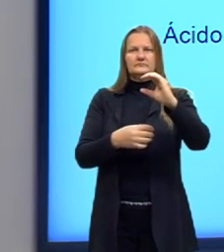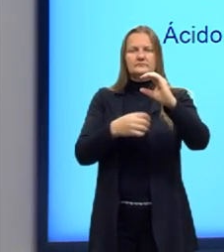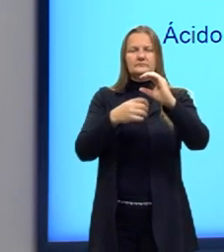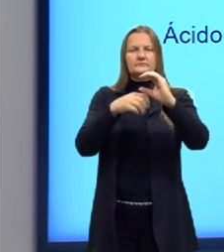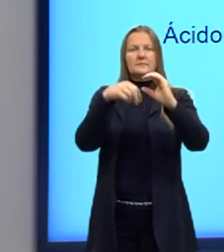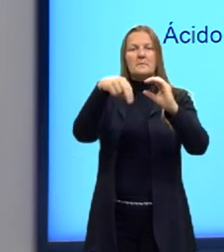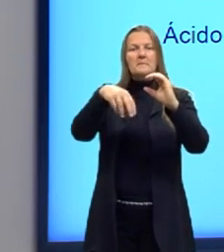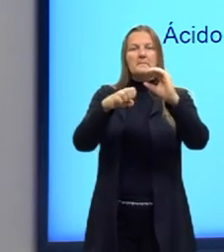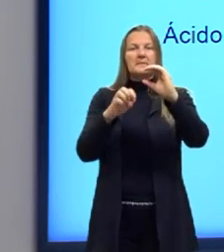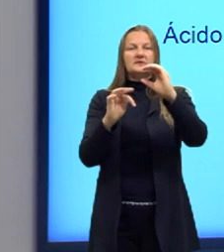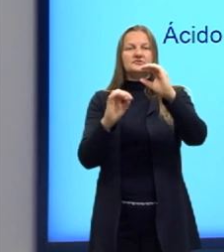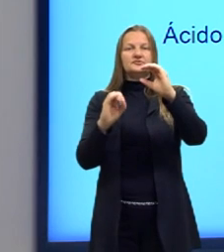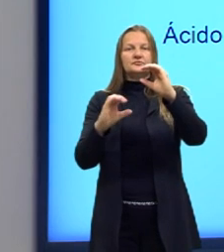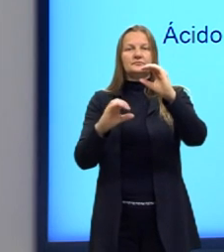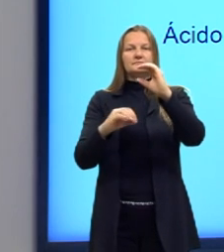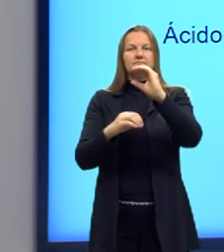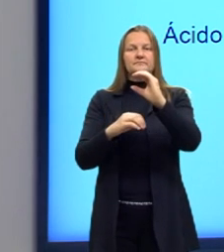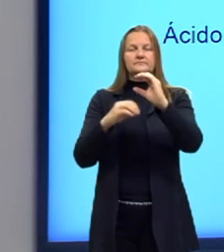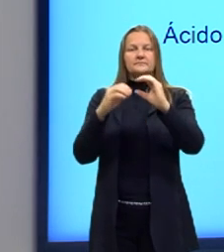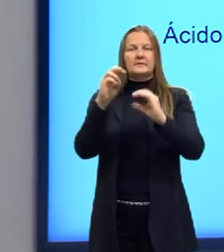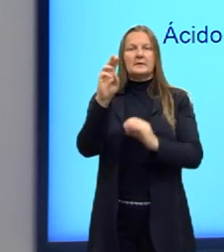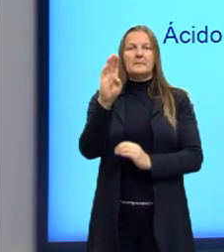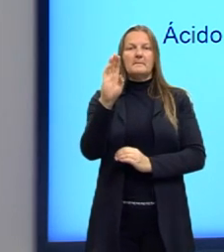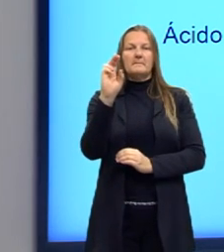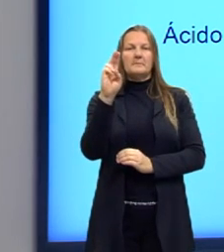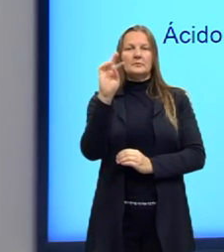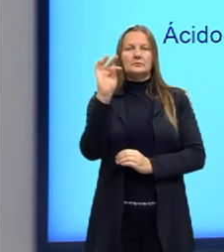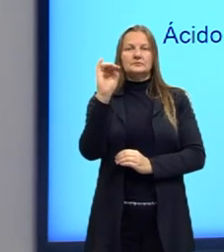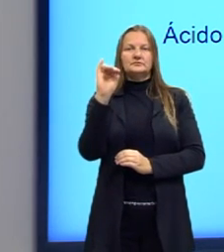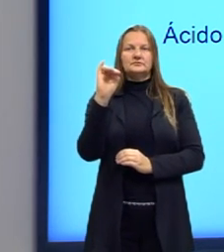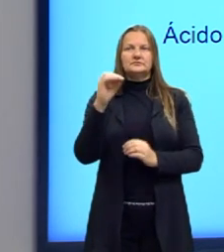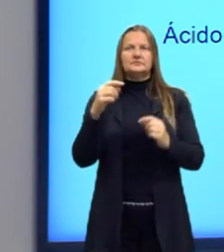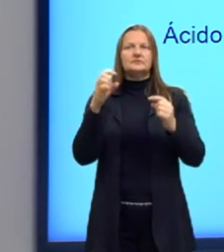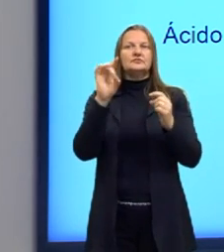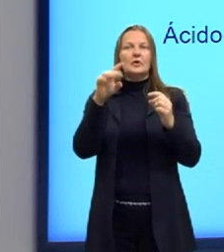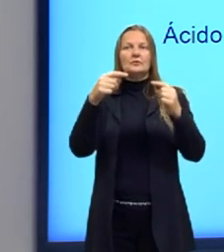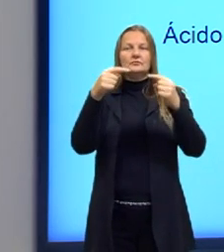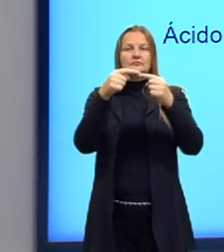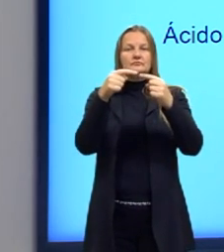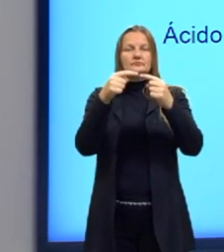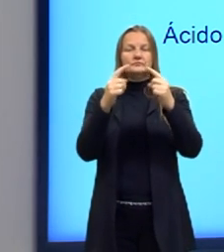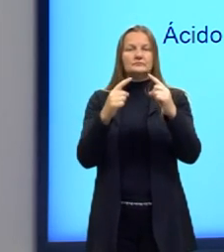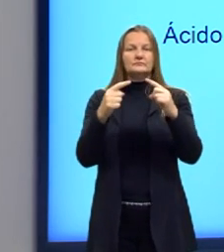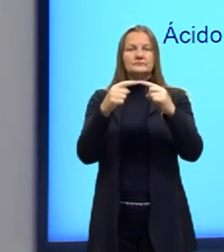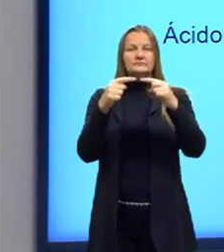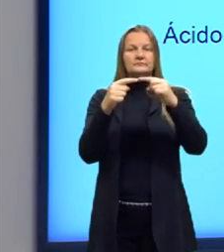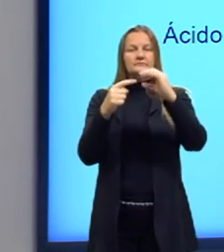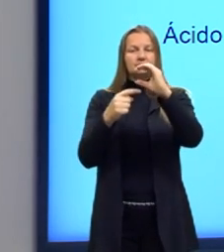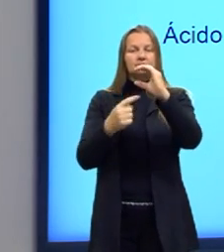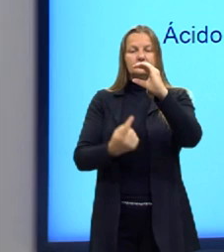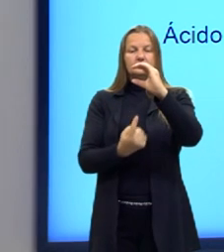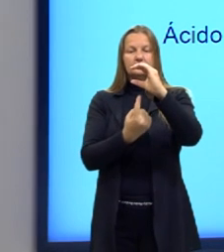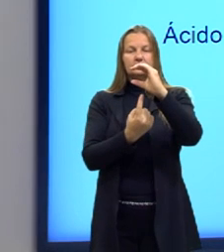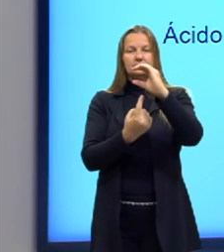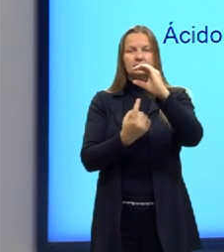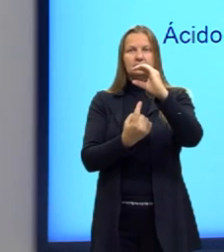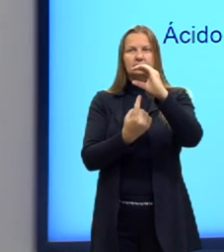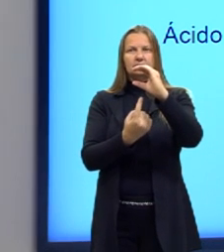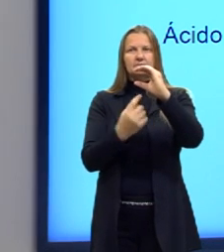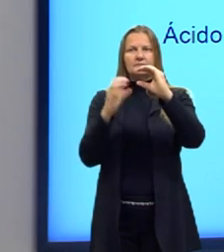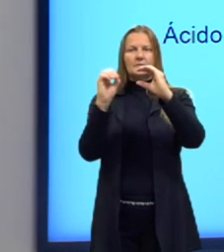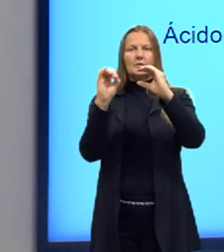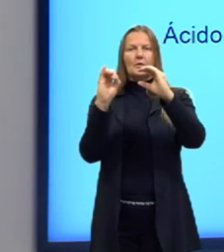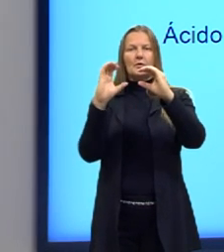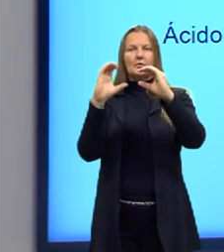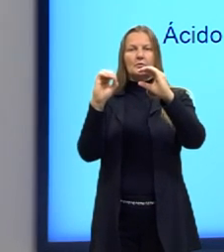metil, 4 é buti, somente ligações simples entre os átomos de carbono, an e oico, que é a